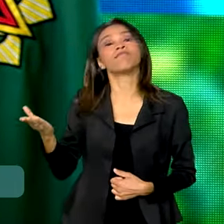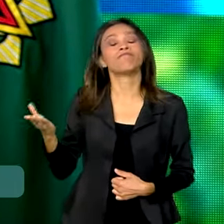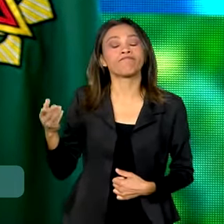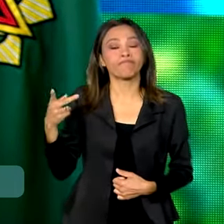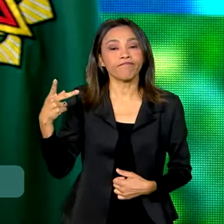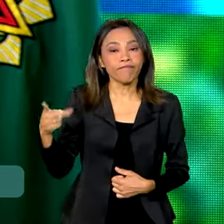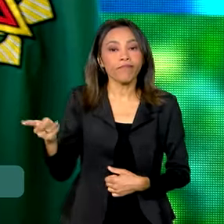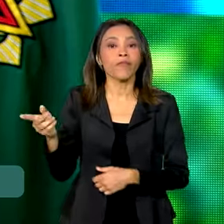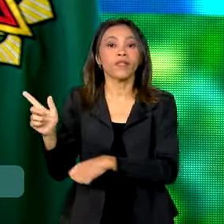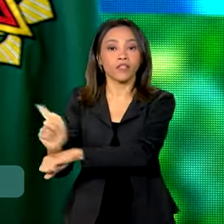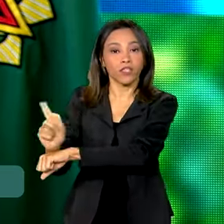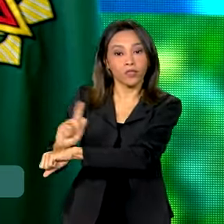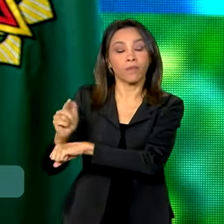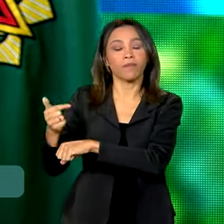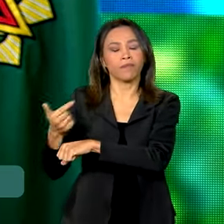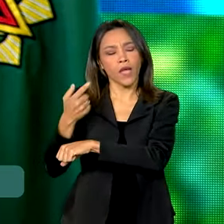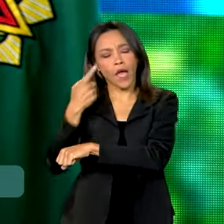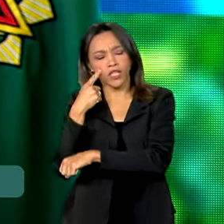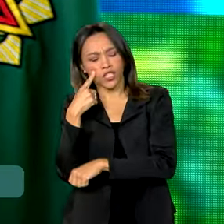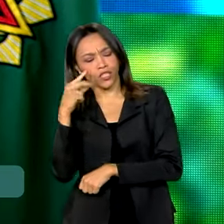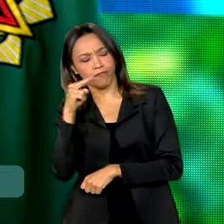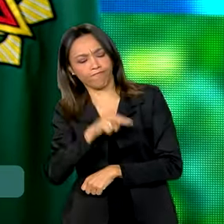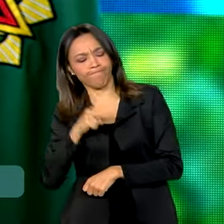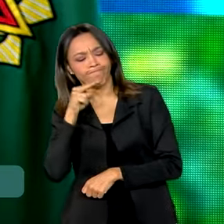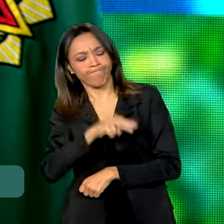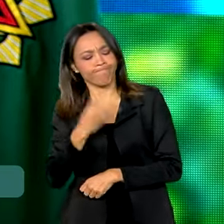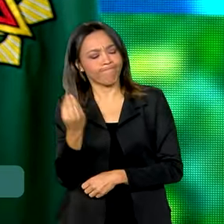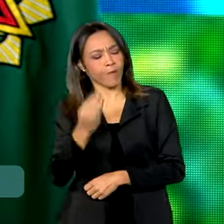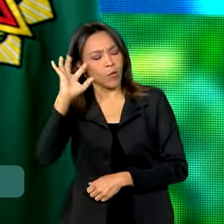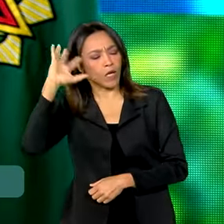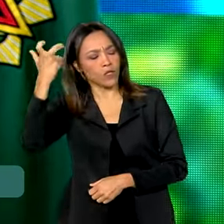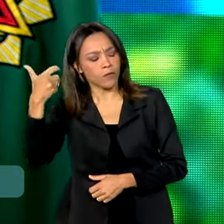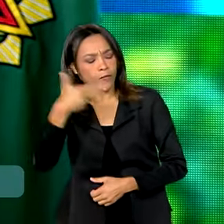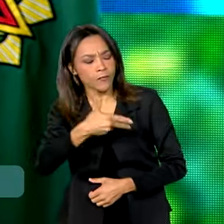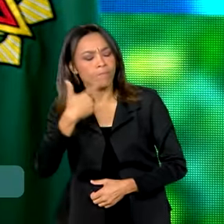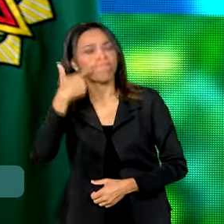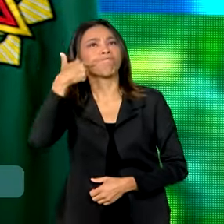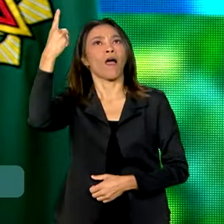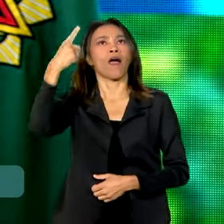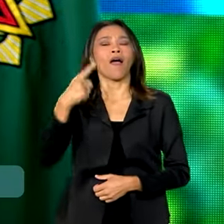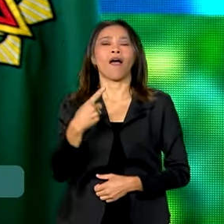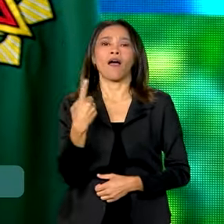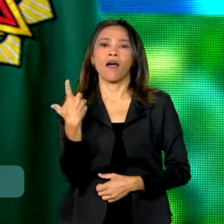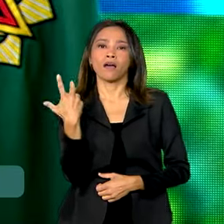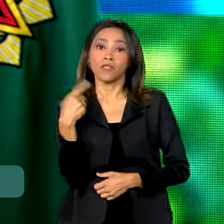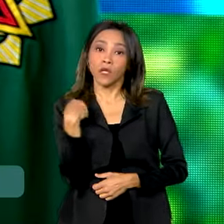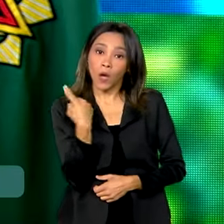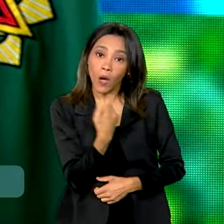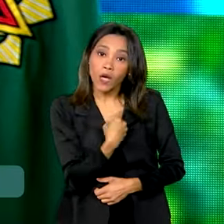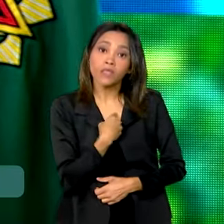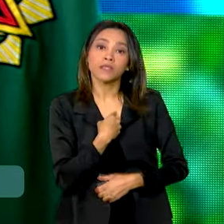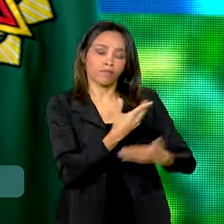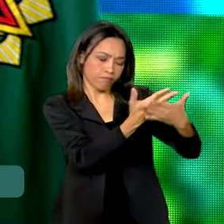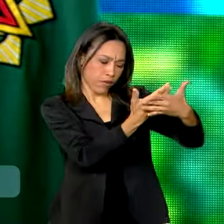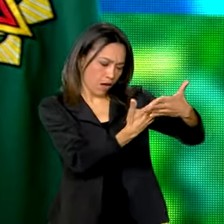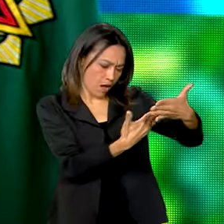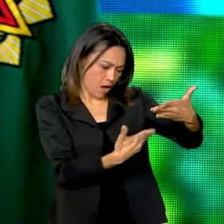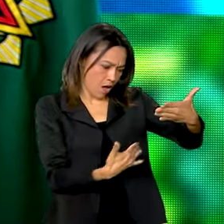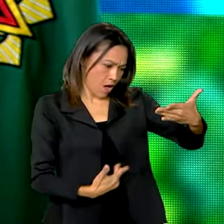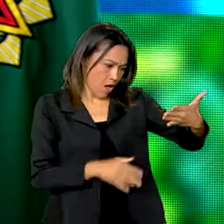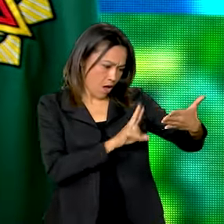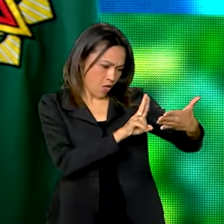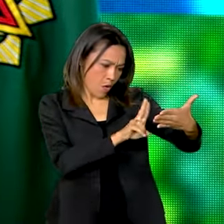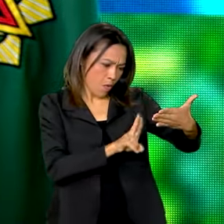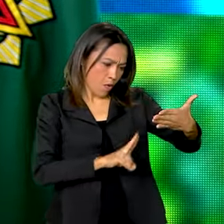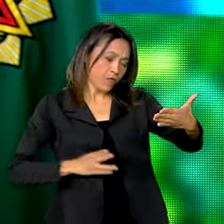antemão, olhando para como dar uma solução a isso, fomos buscar a lista daqueles que já haviam